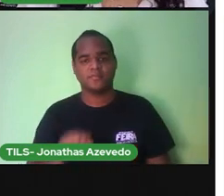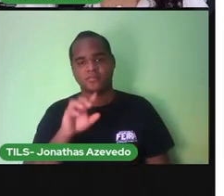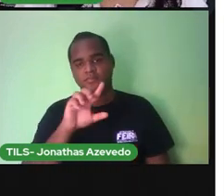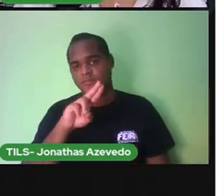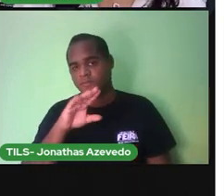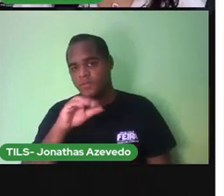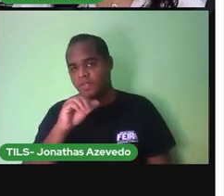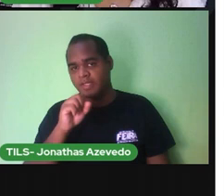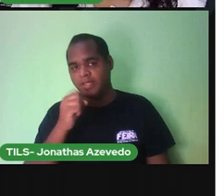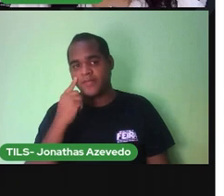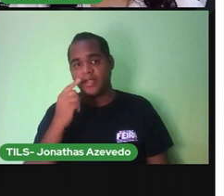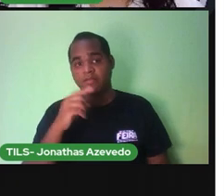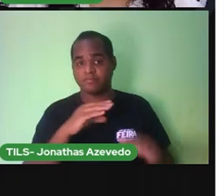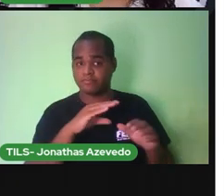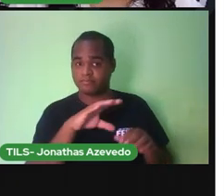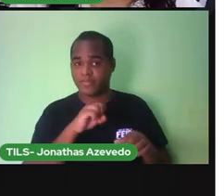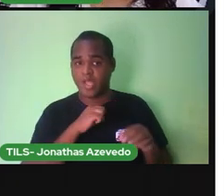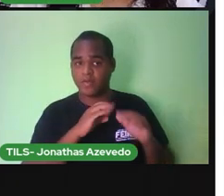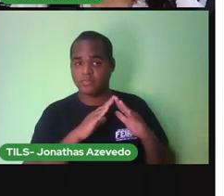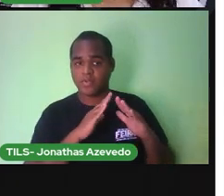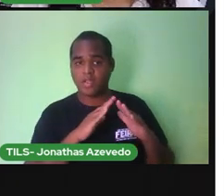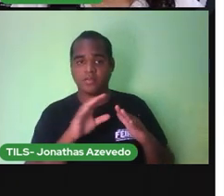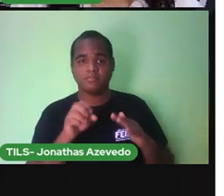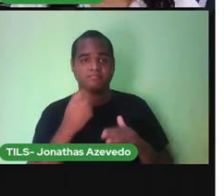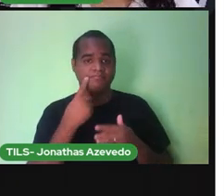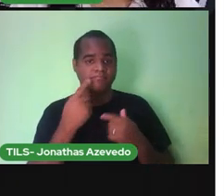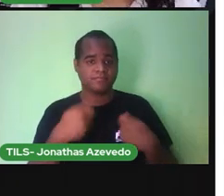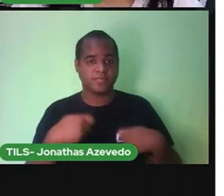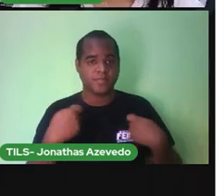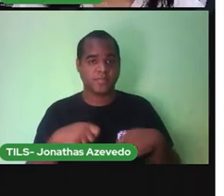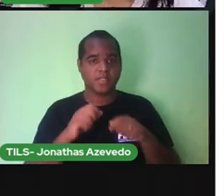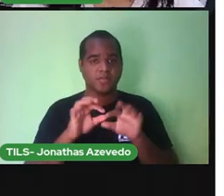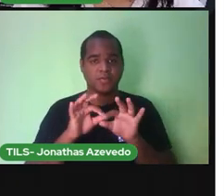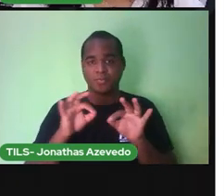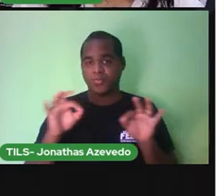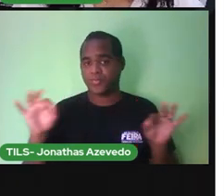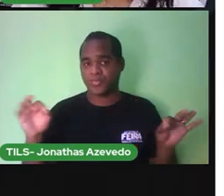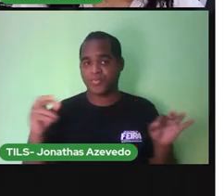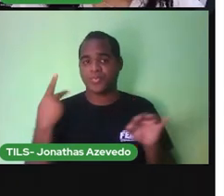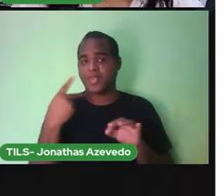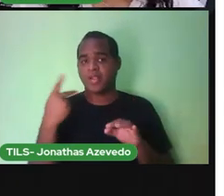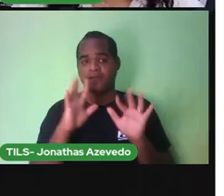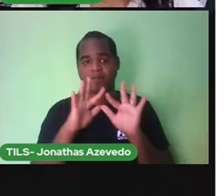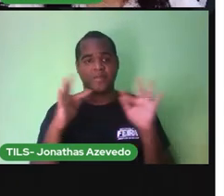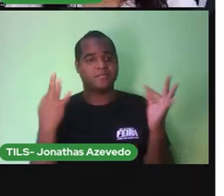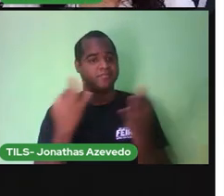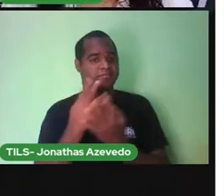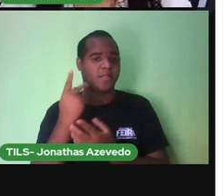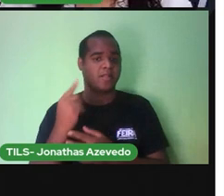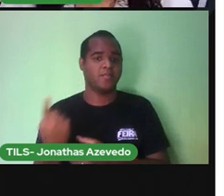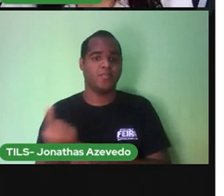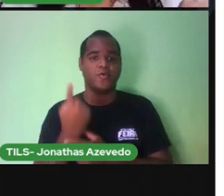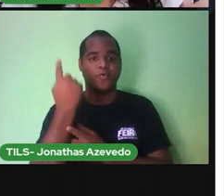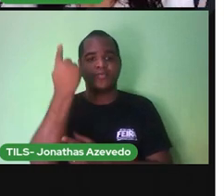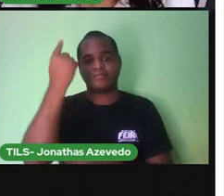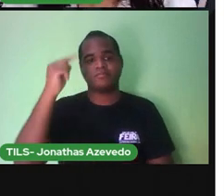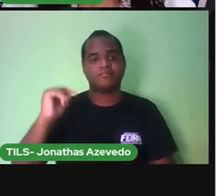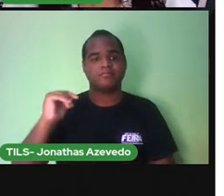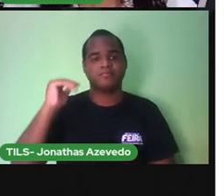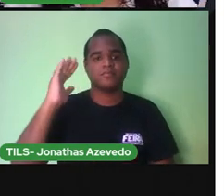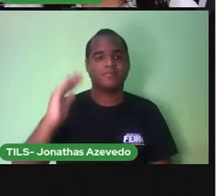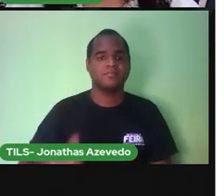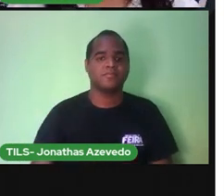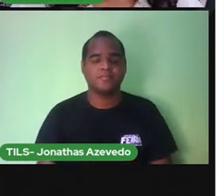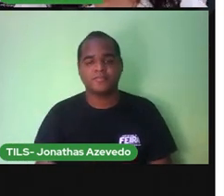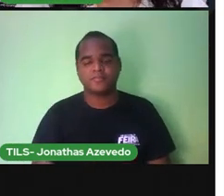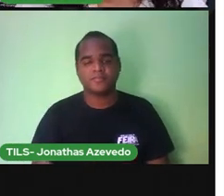fita métrica Para casa E mediu A altura De todas as pessoas Que moram com ele Na